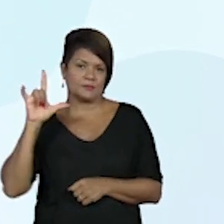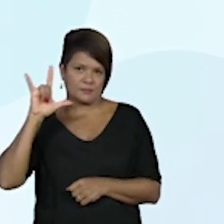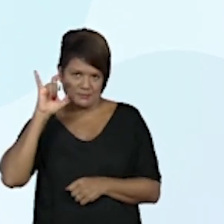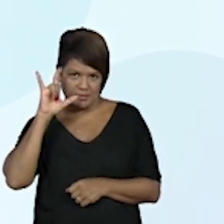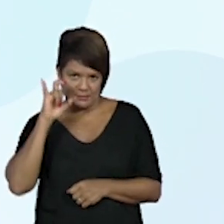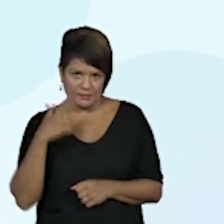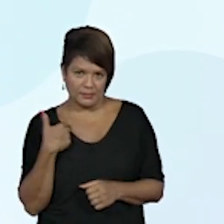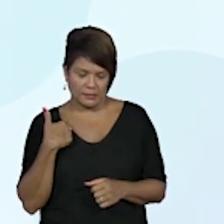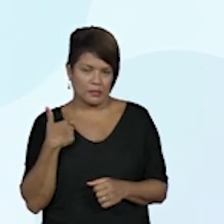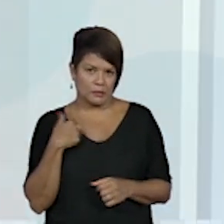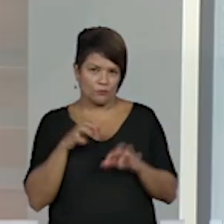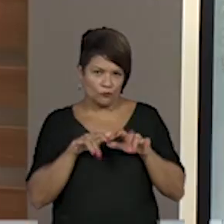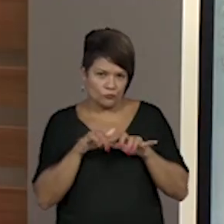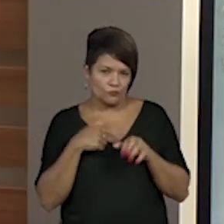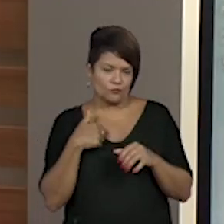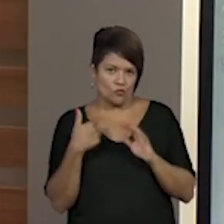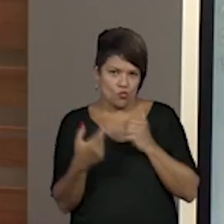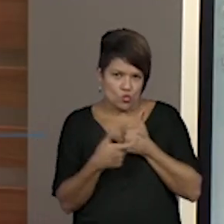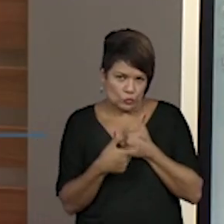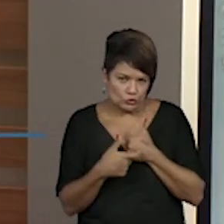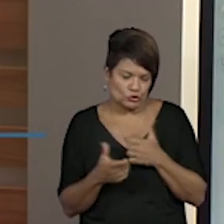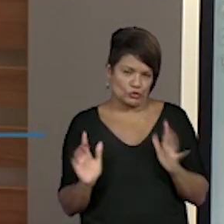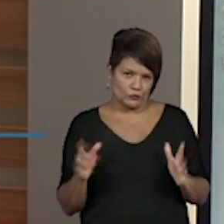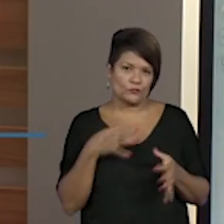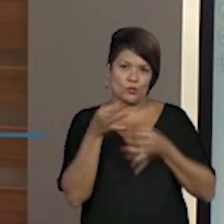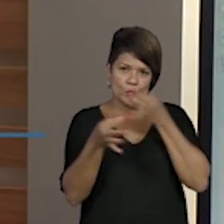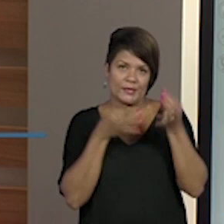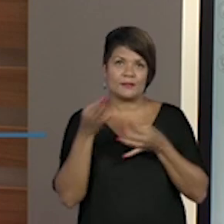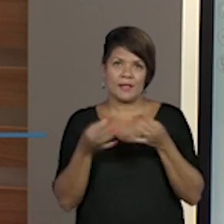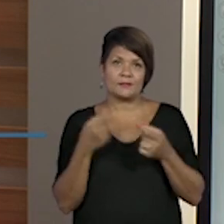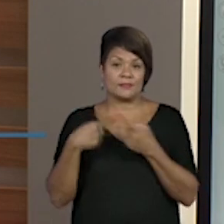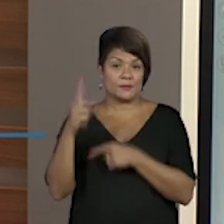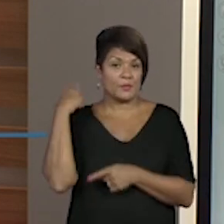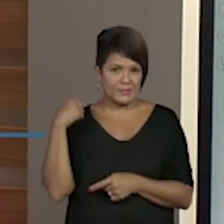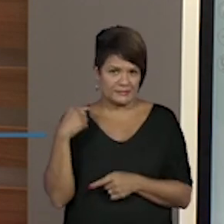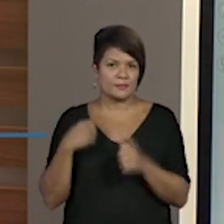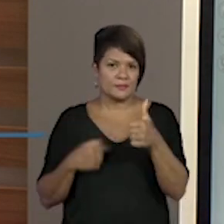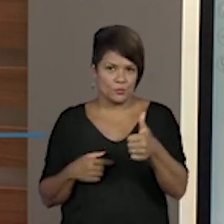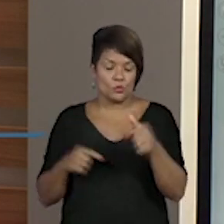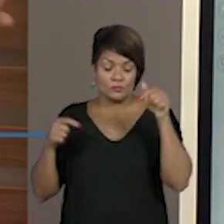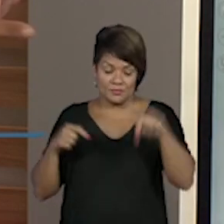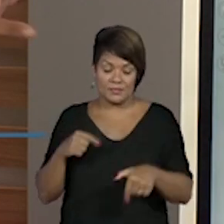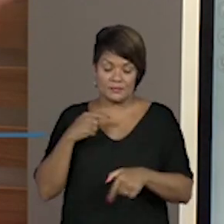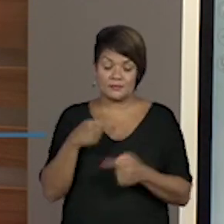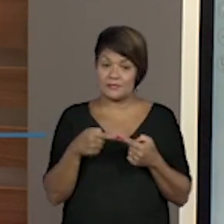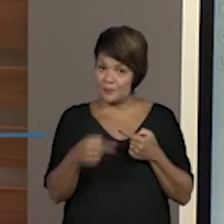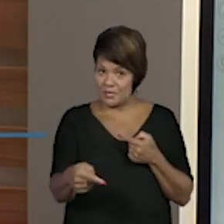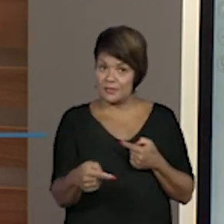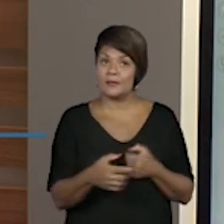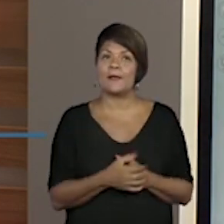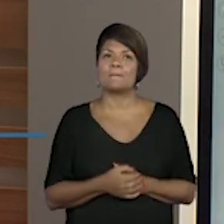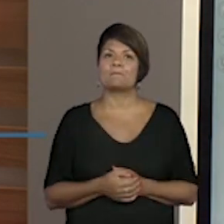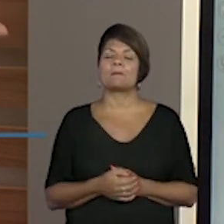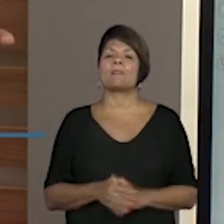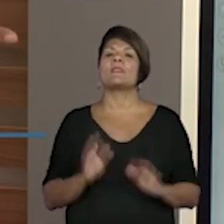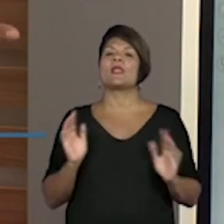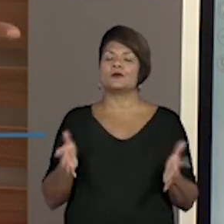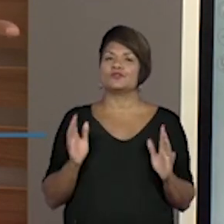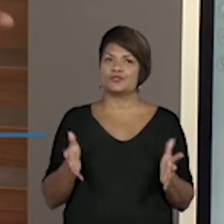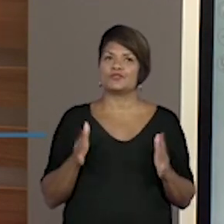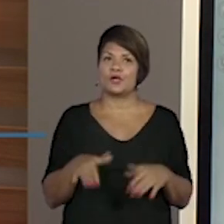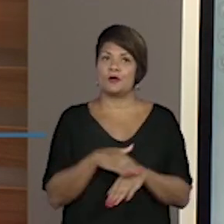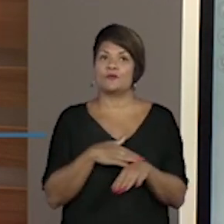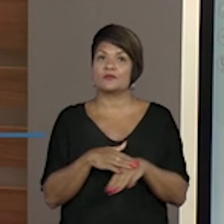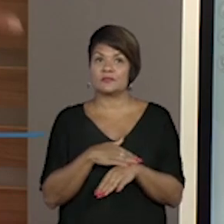que eu vou lá curtir, vou comentar, tá bom? Mas isso é da semana passada. Dessa semana, a já falou um pouquinho, mas vamos